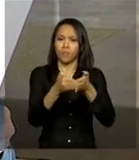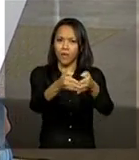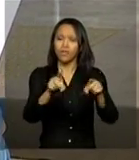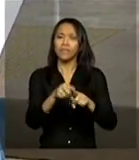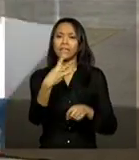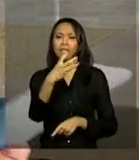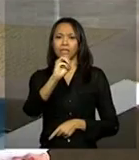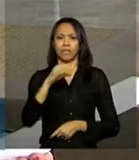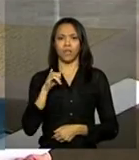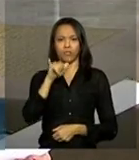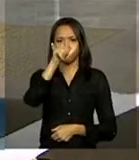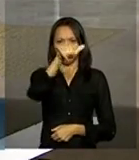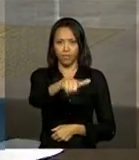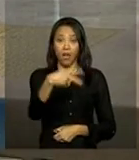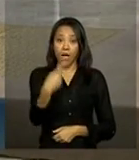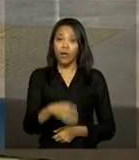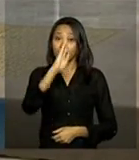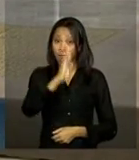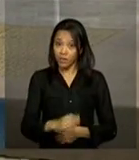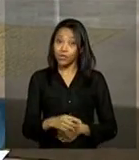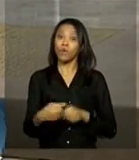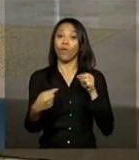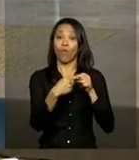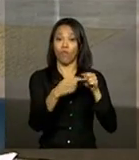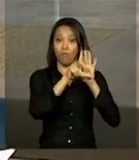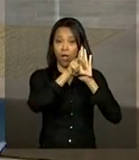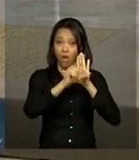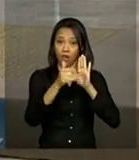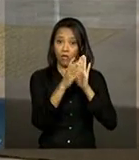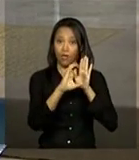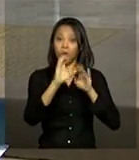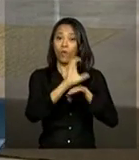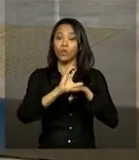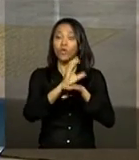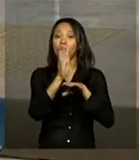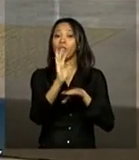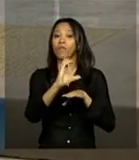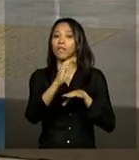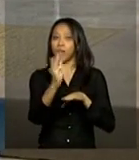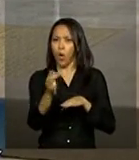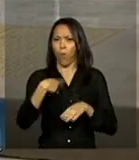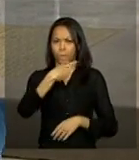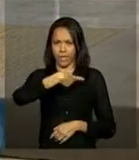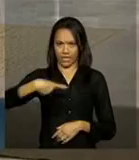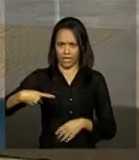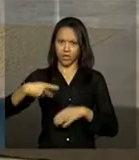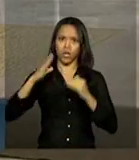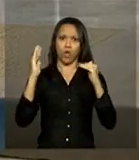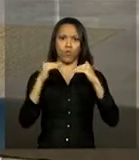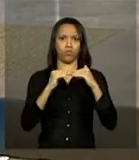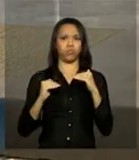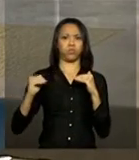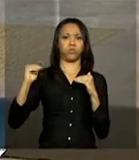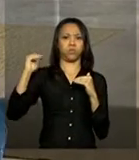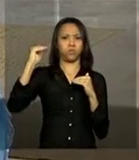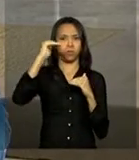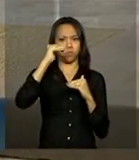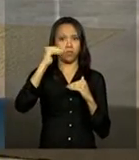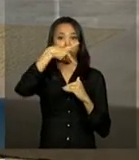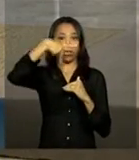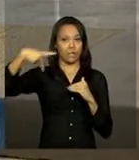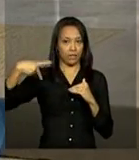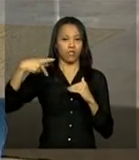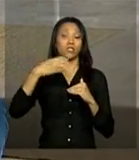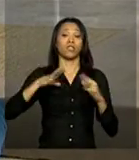Aeronáutica. No Brasil, de acordo com a Constituição Federal, o presidente da República é o posto mais alto na hierarquia das Forças